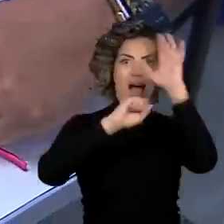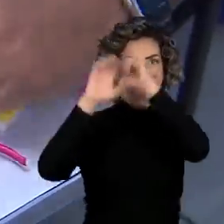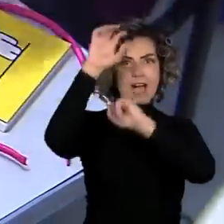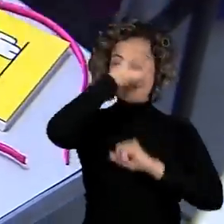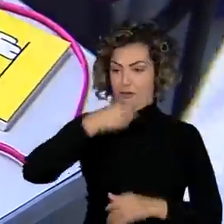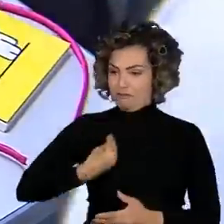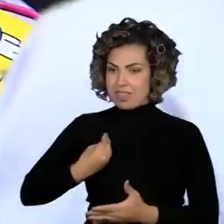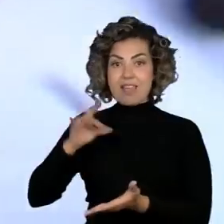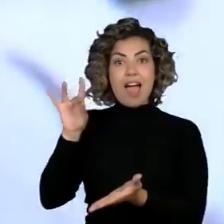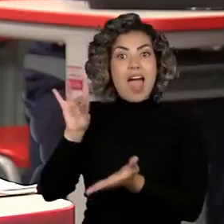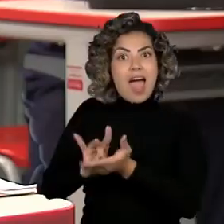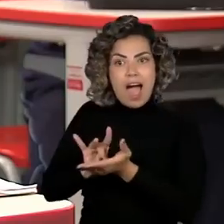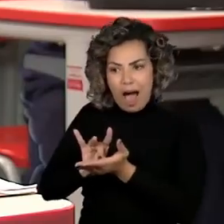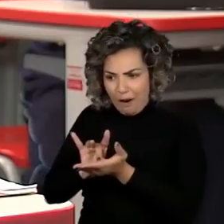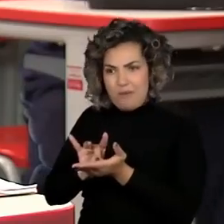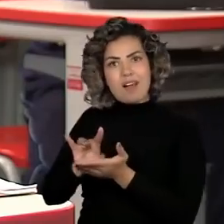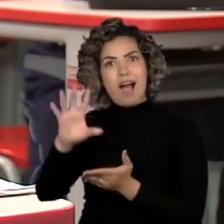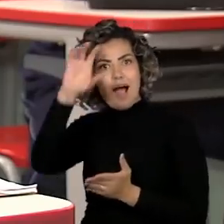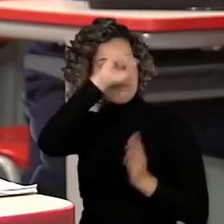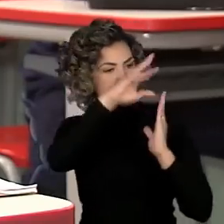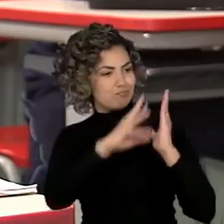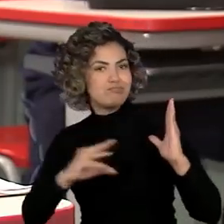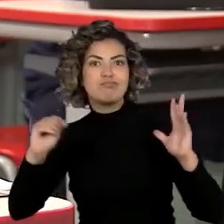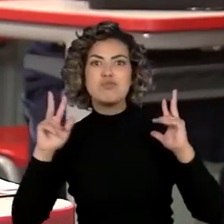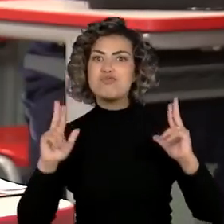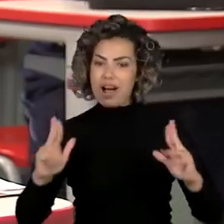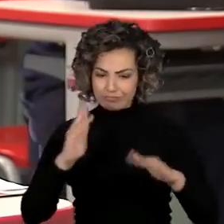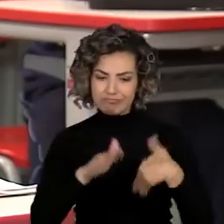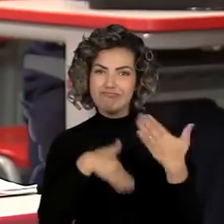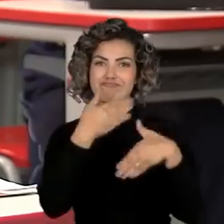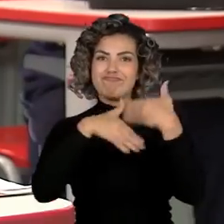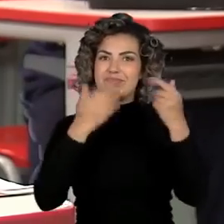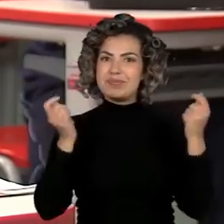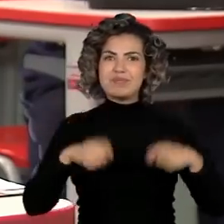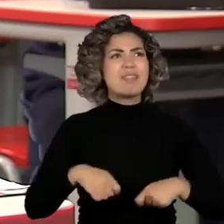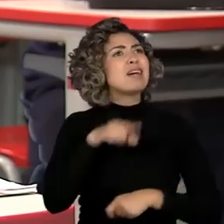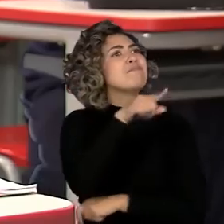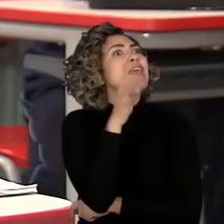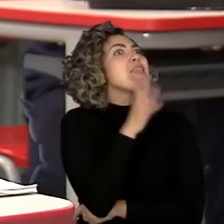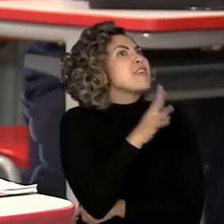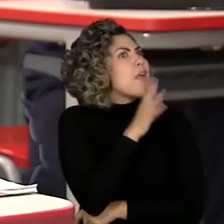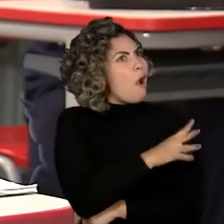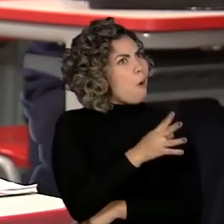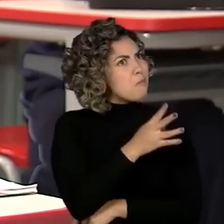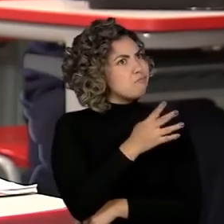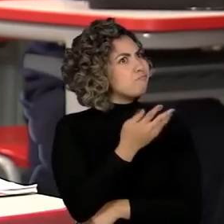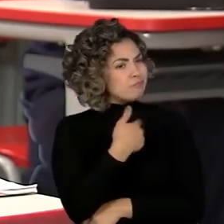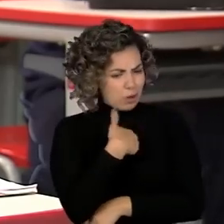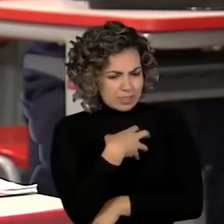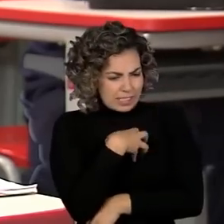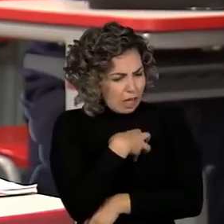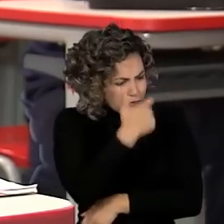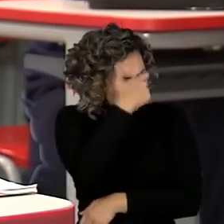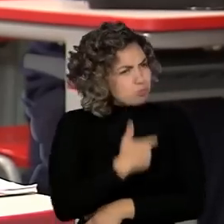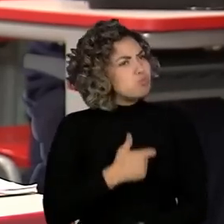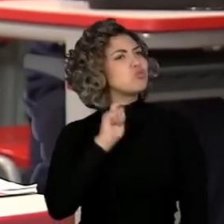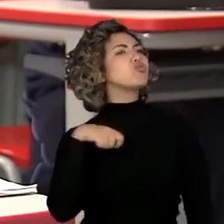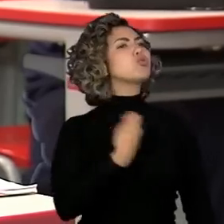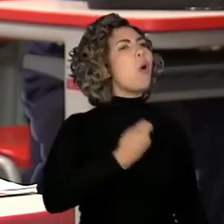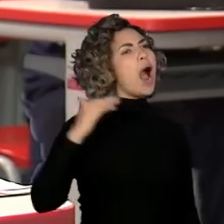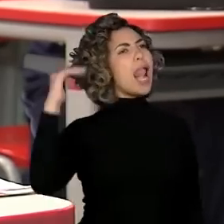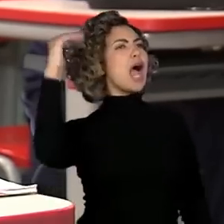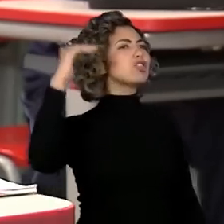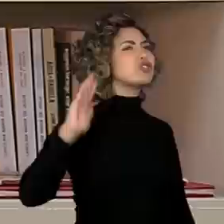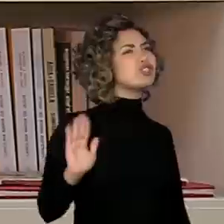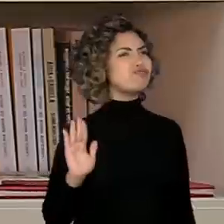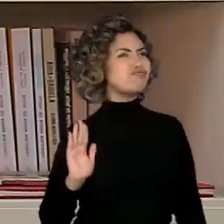dia a dia. Eu achei muito legal, tipo, eu me senti tipo uma adulta, comprando em uma loja de